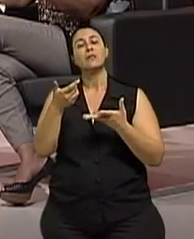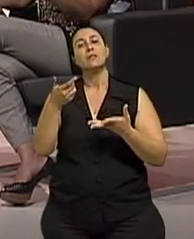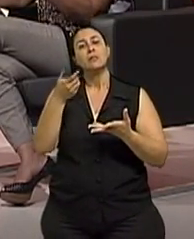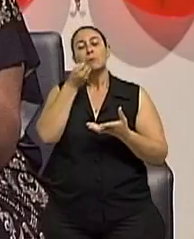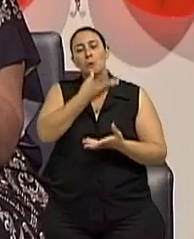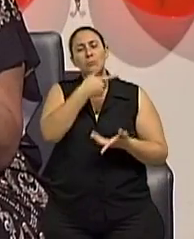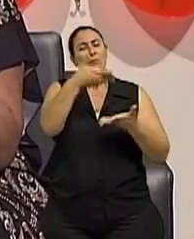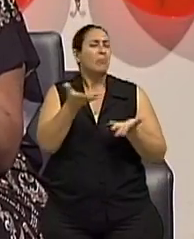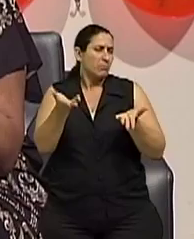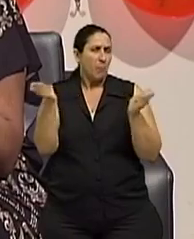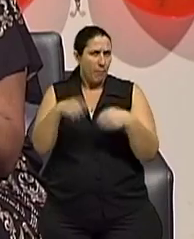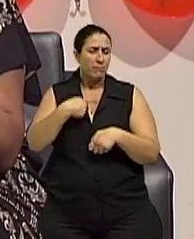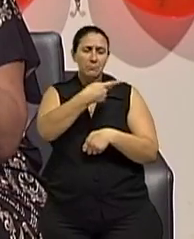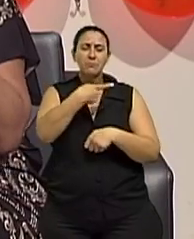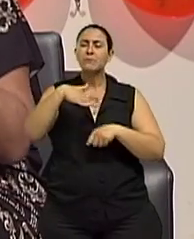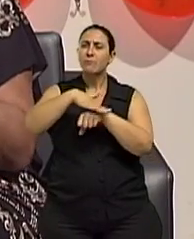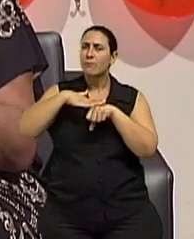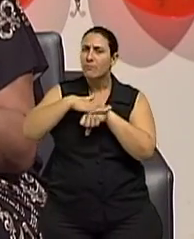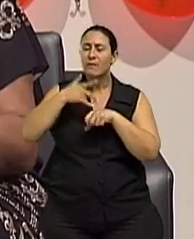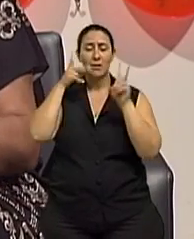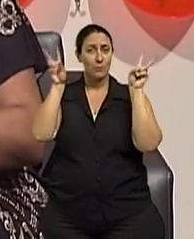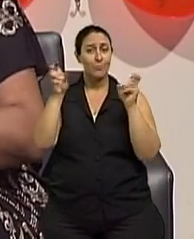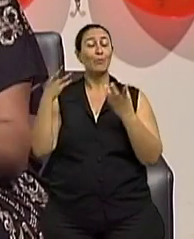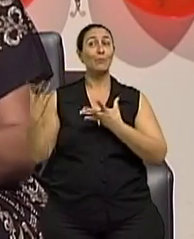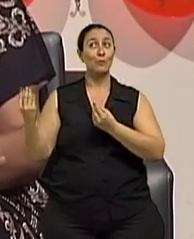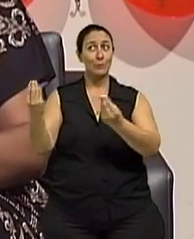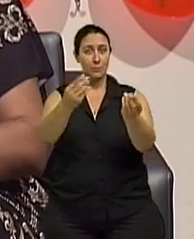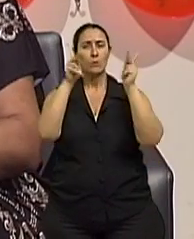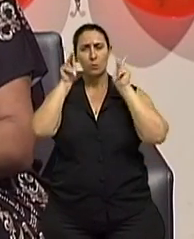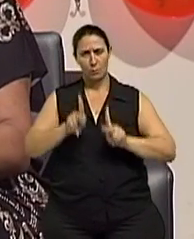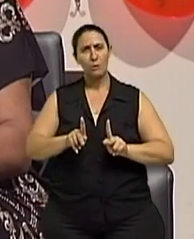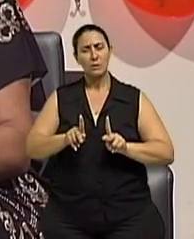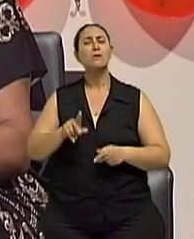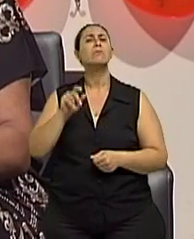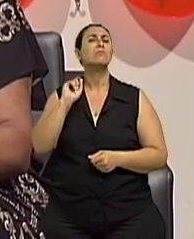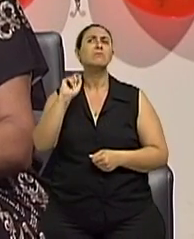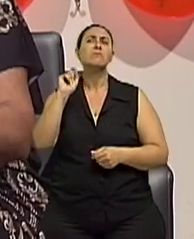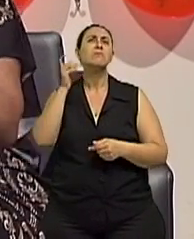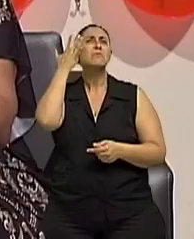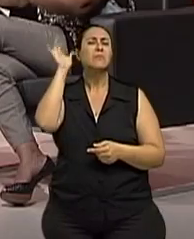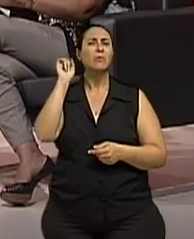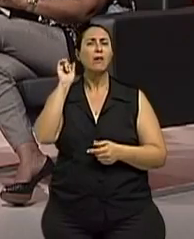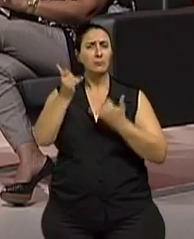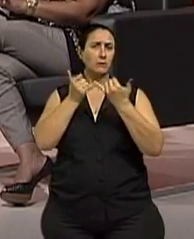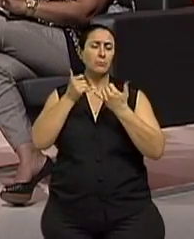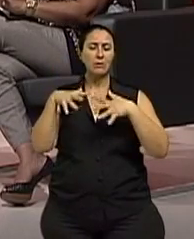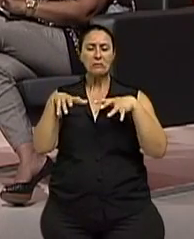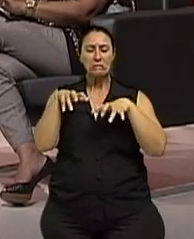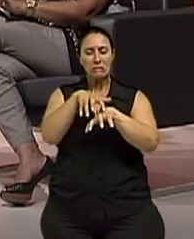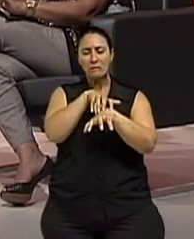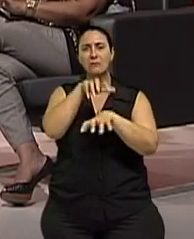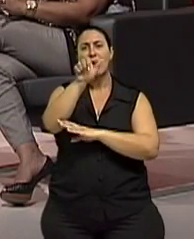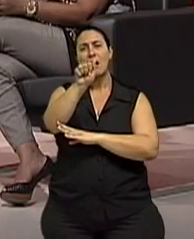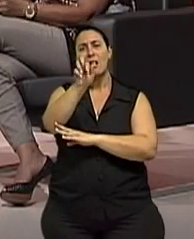boa. Doutor, podemos começar pelaquela palavrinha que às vezes o leigo diz sem nem saber o que ele está dizendo? Artrose. Sim.